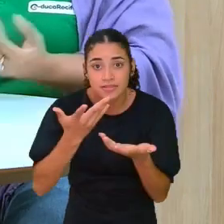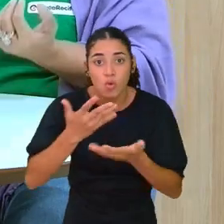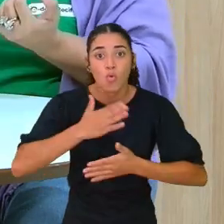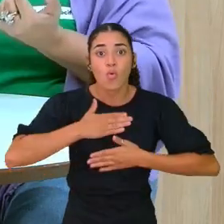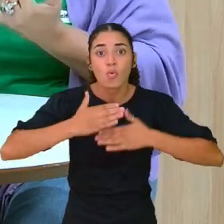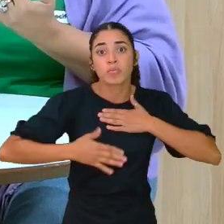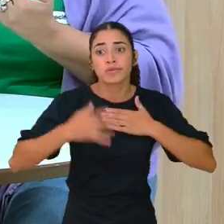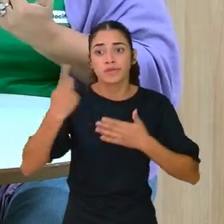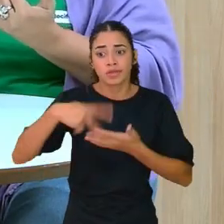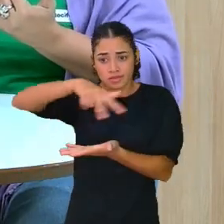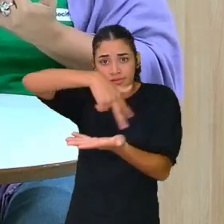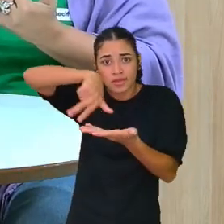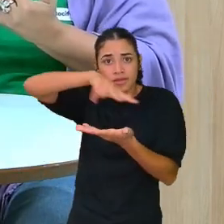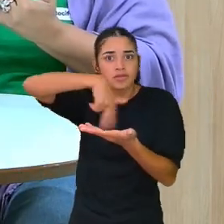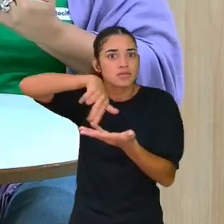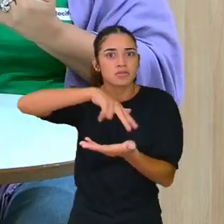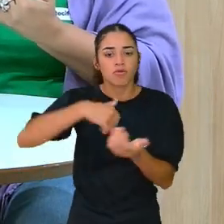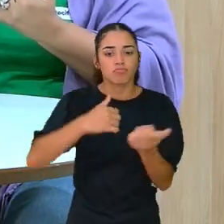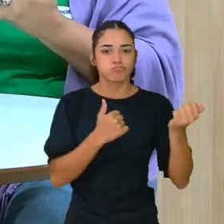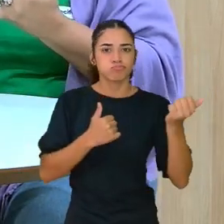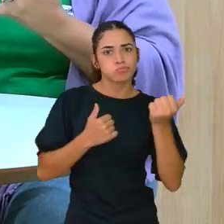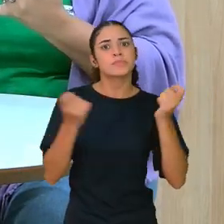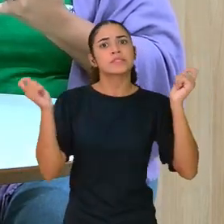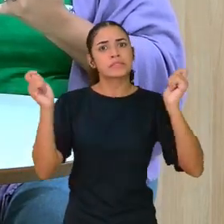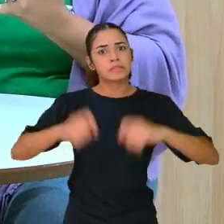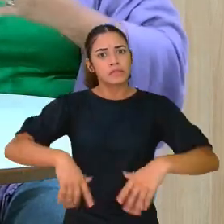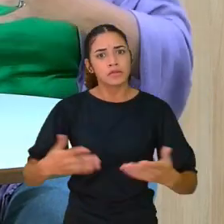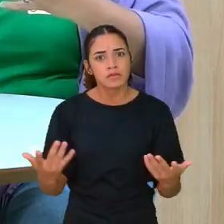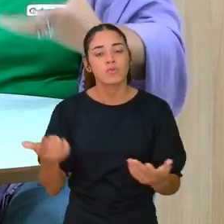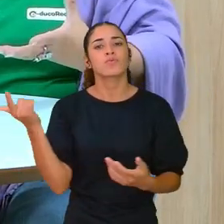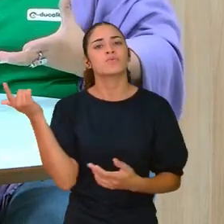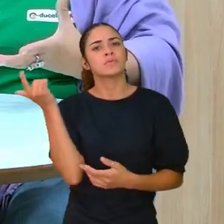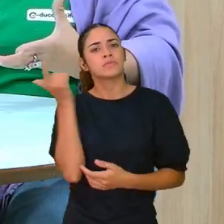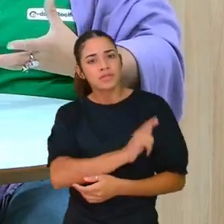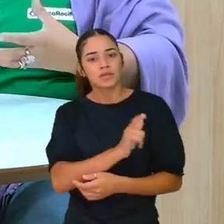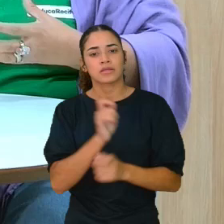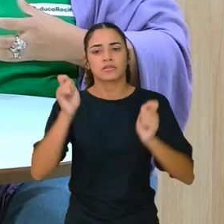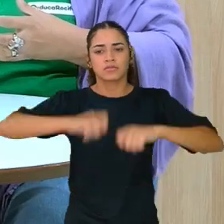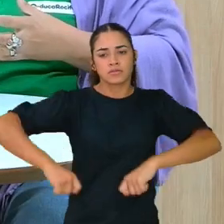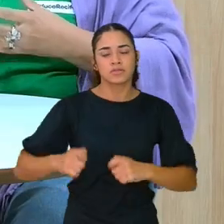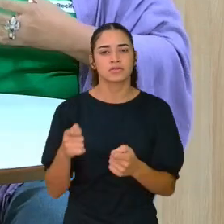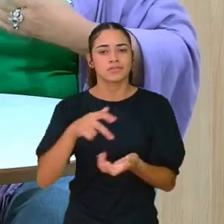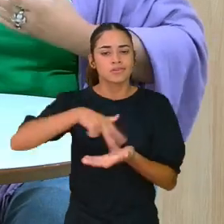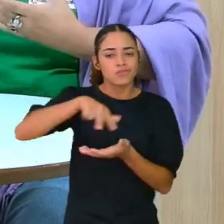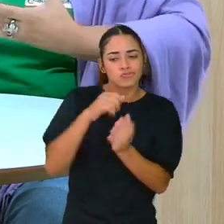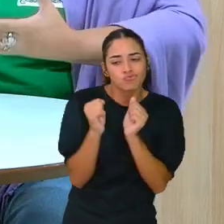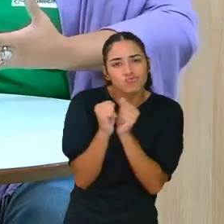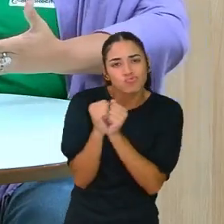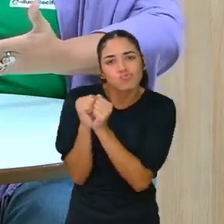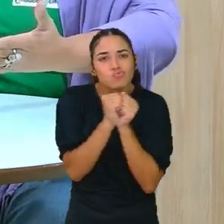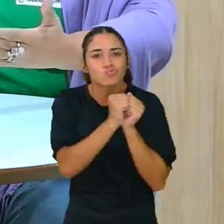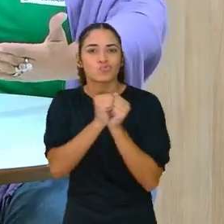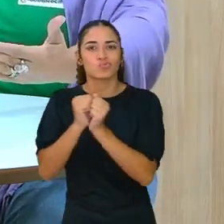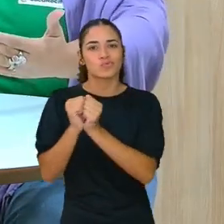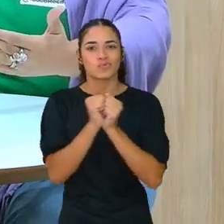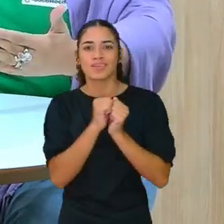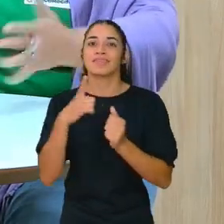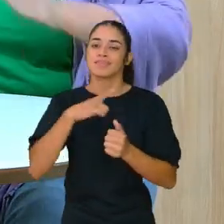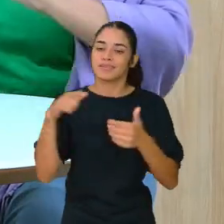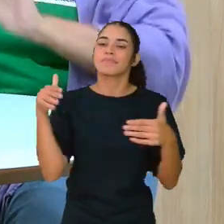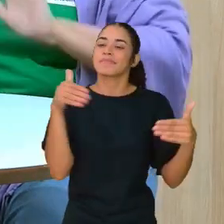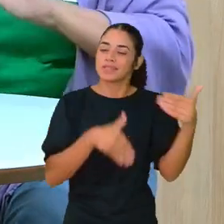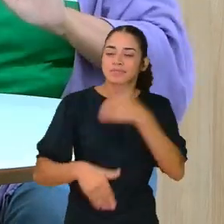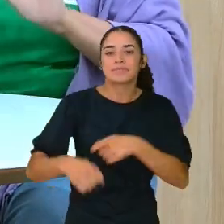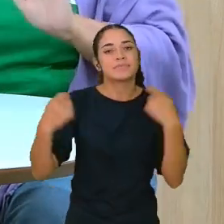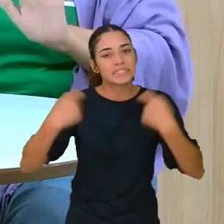corpo. Dança de salão, a gente consegue. A gente dança junto, né? A gente, primeiro, a gente tem que participar.